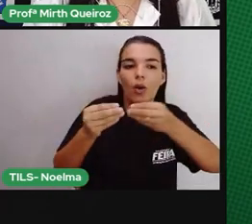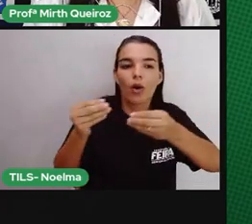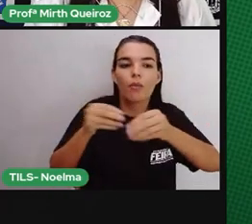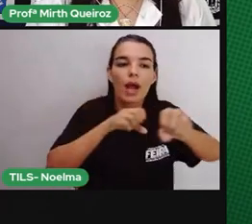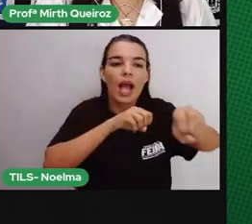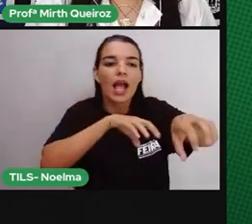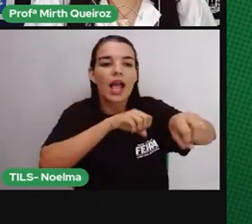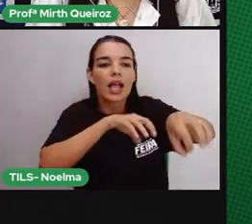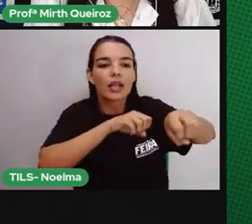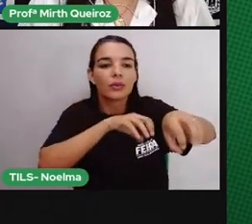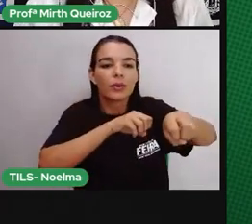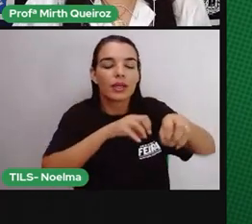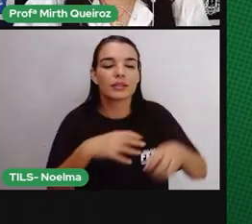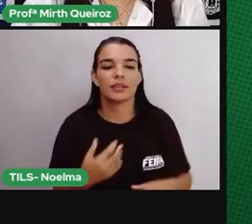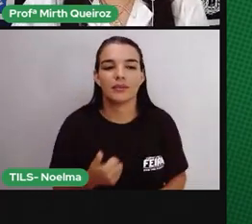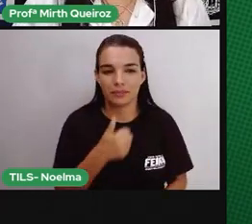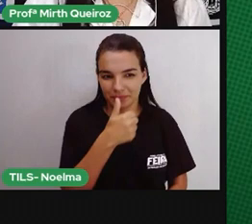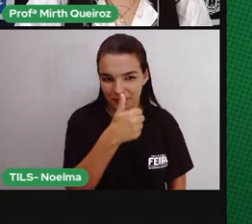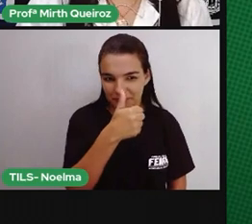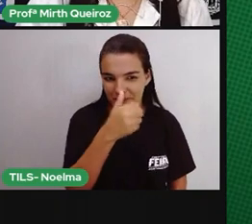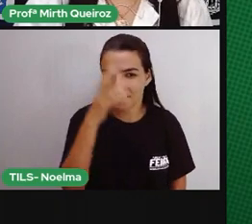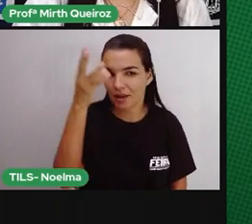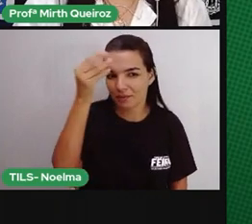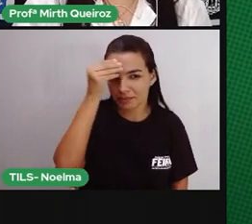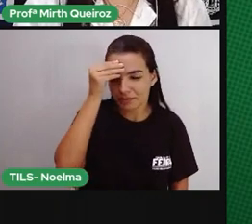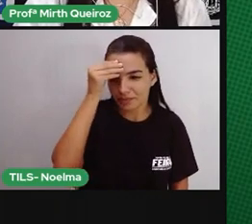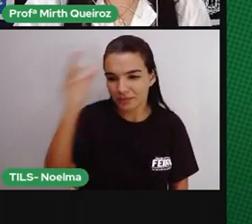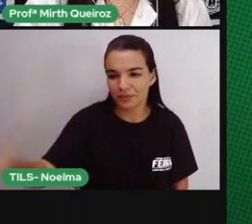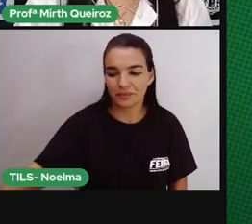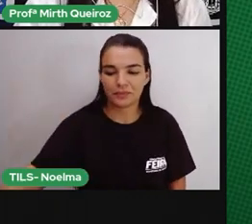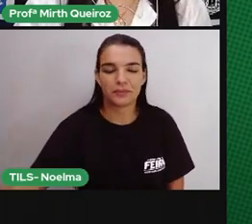educação financeira com a turminha da Mônica. Vamos lá?